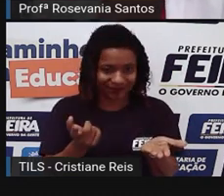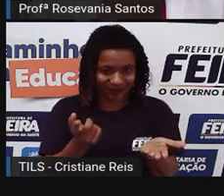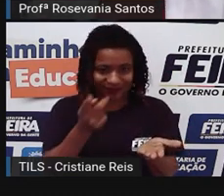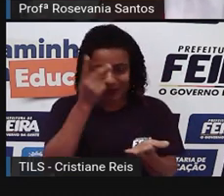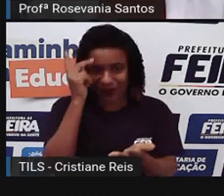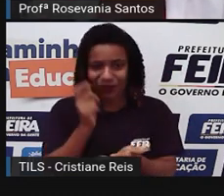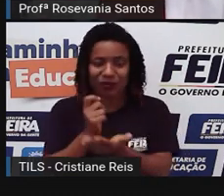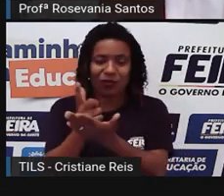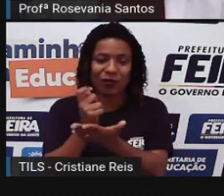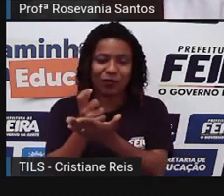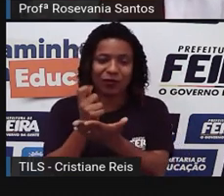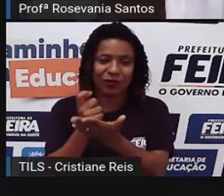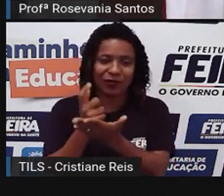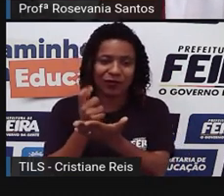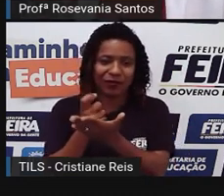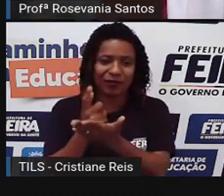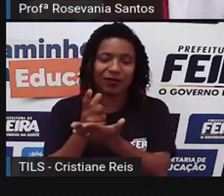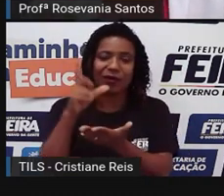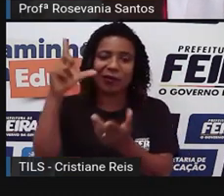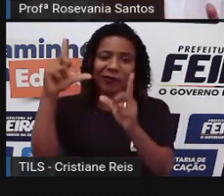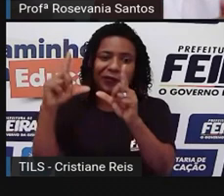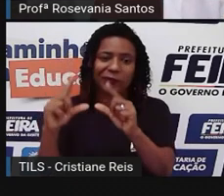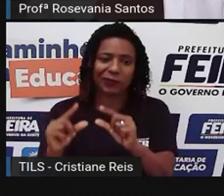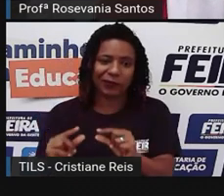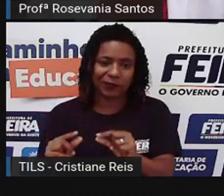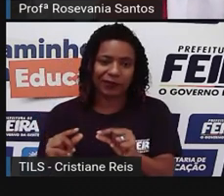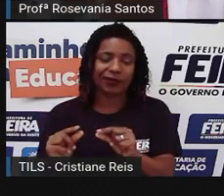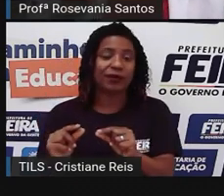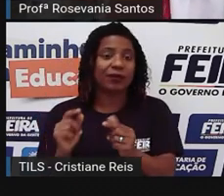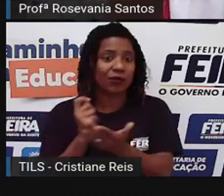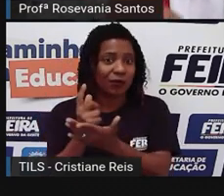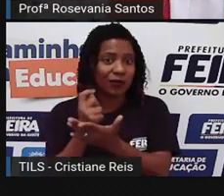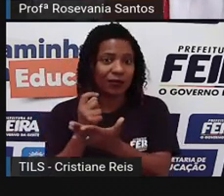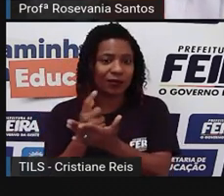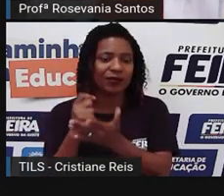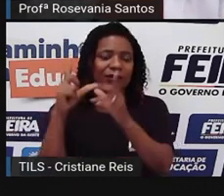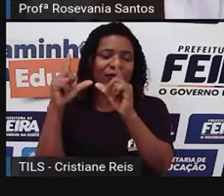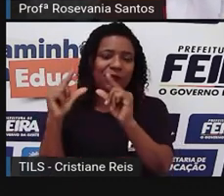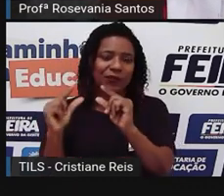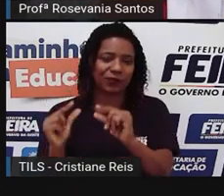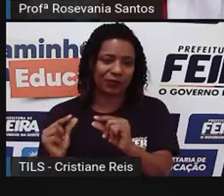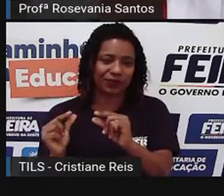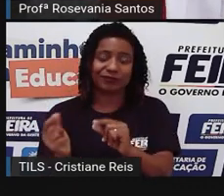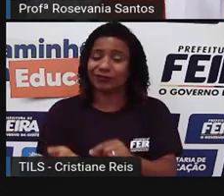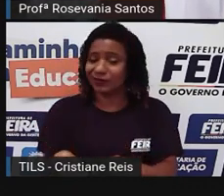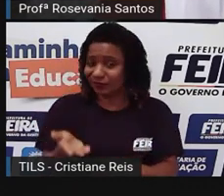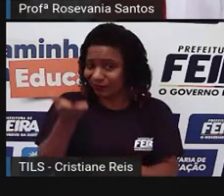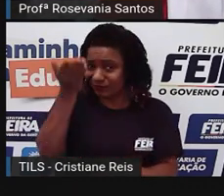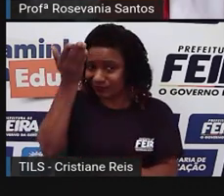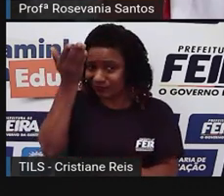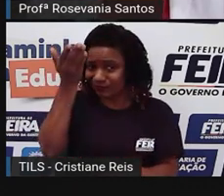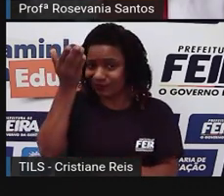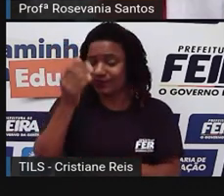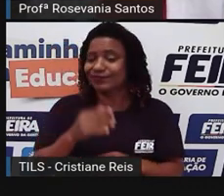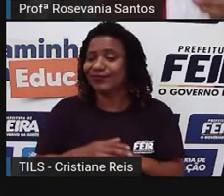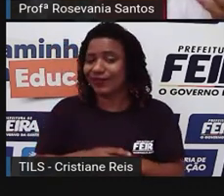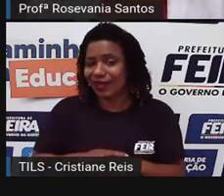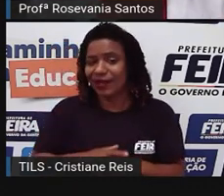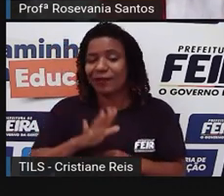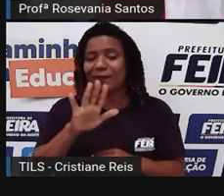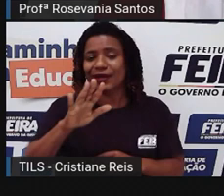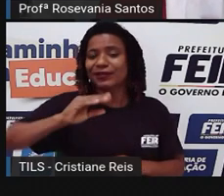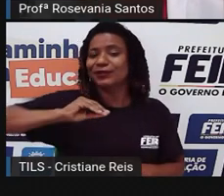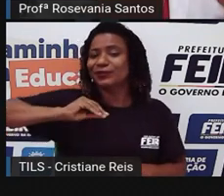condição de pagar mais, né? Tem ele. Mas essa lei da oferta e da procura, sabia que ela também interfere nos salários? Interfere. Quando